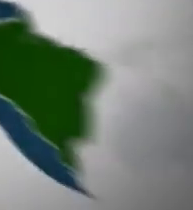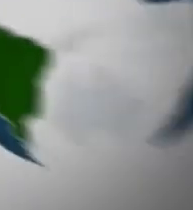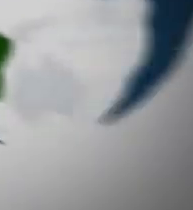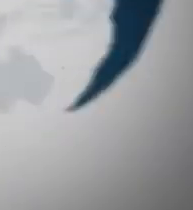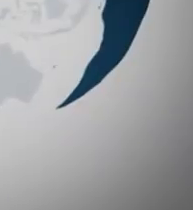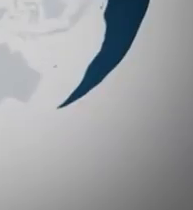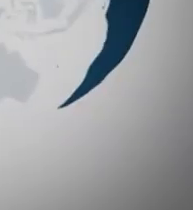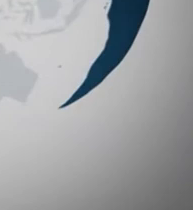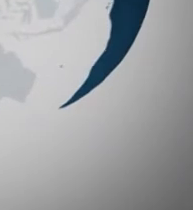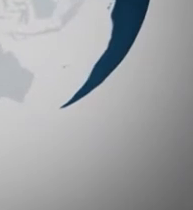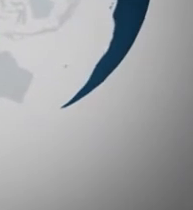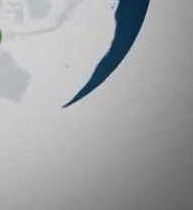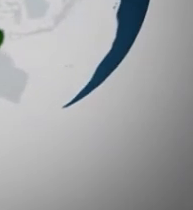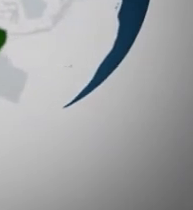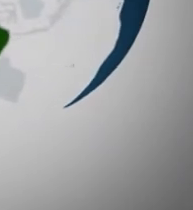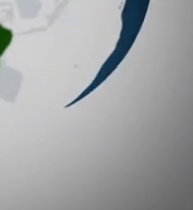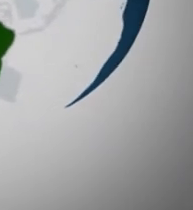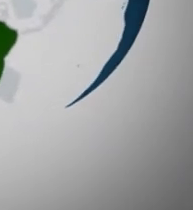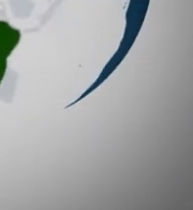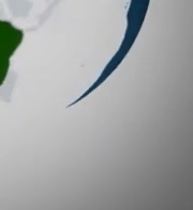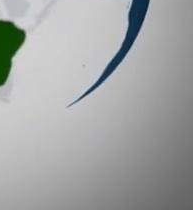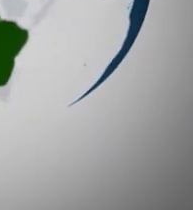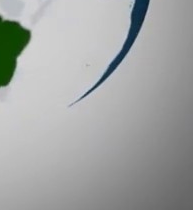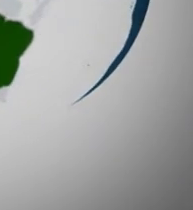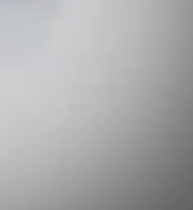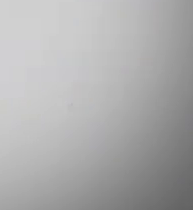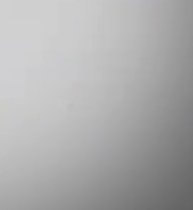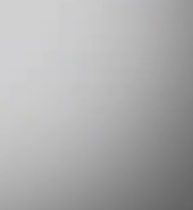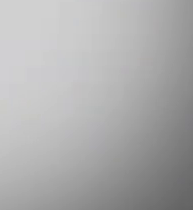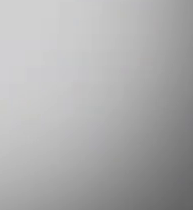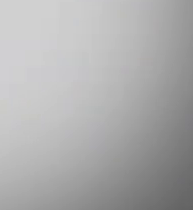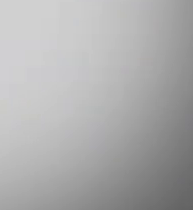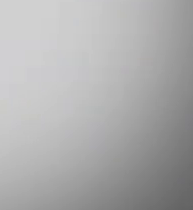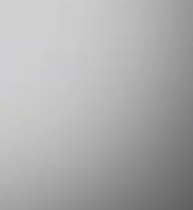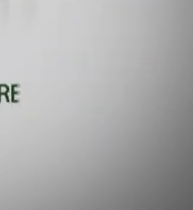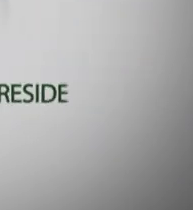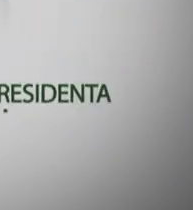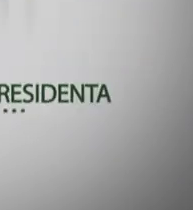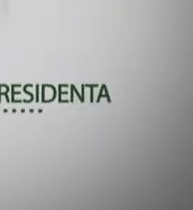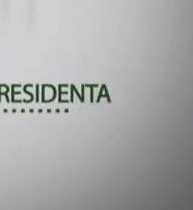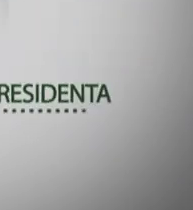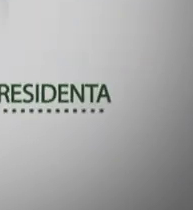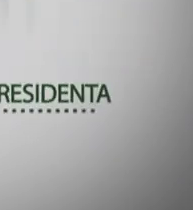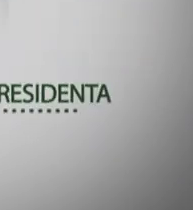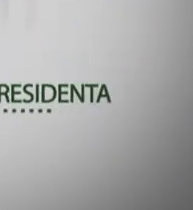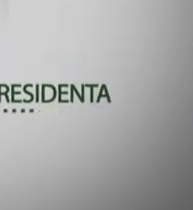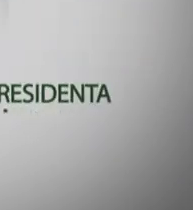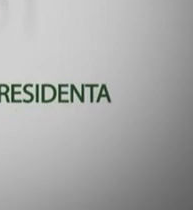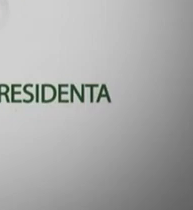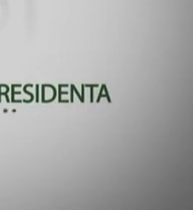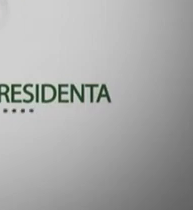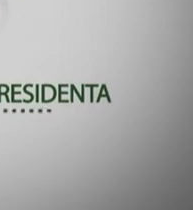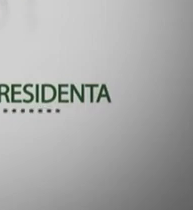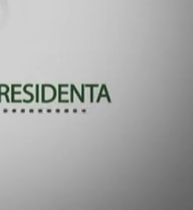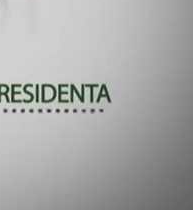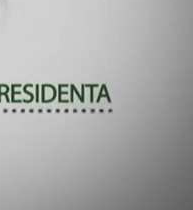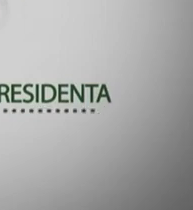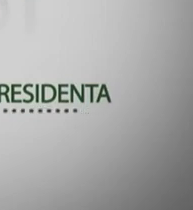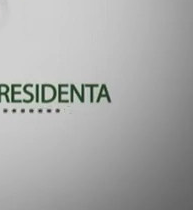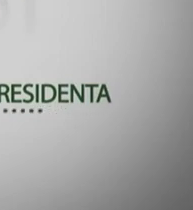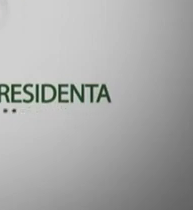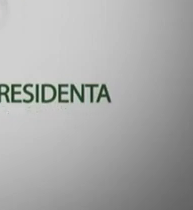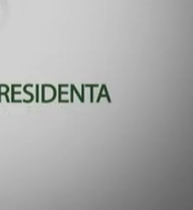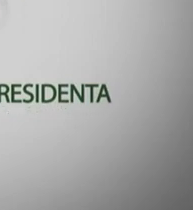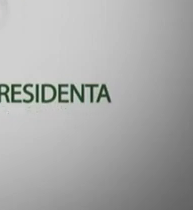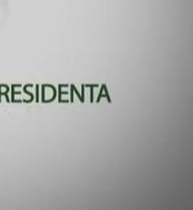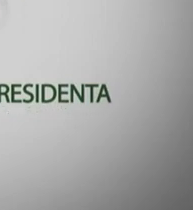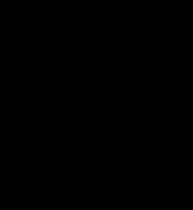nós